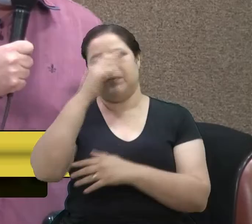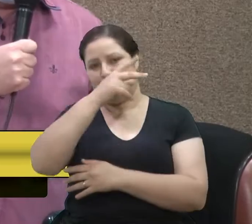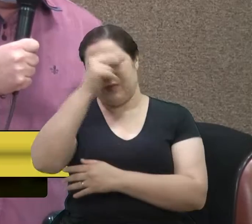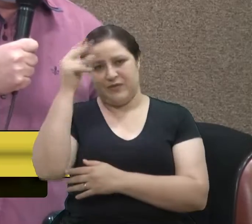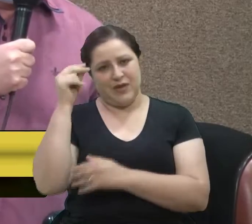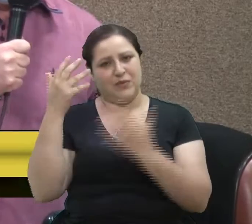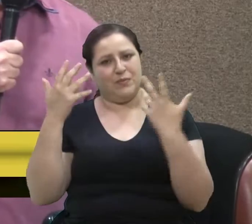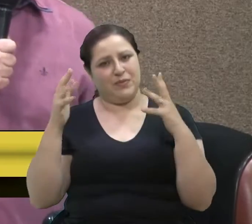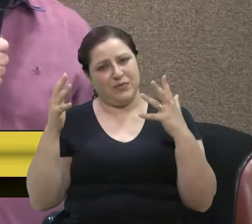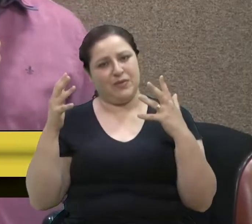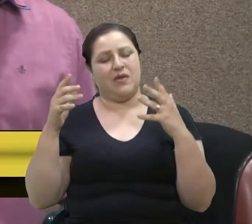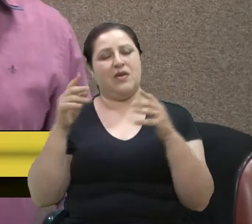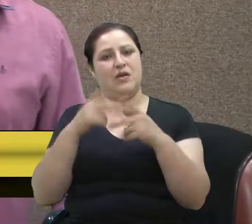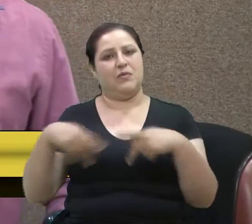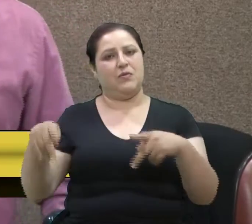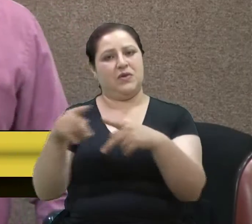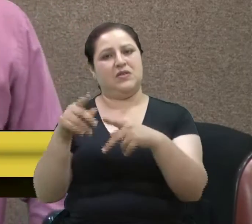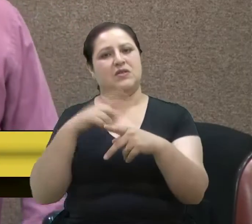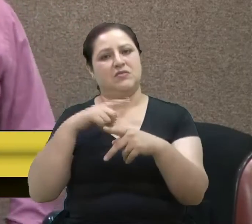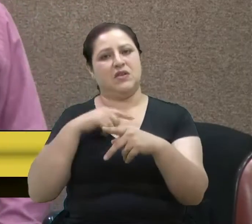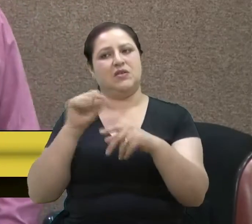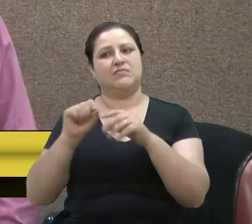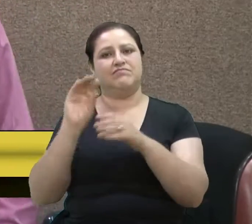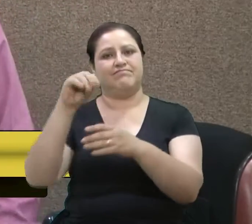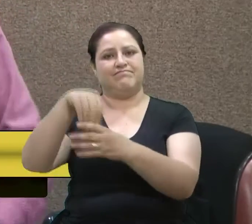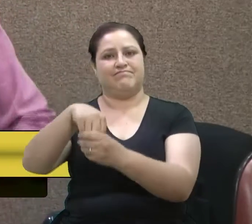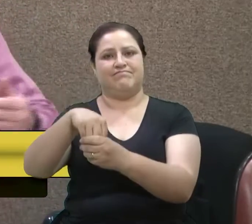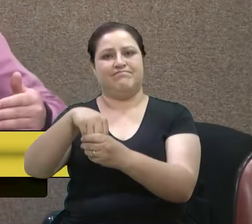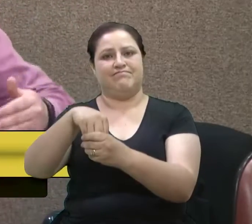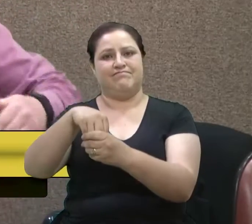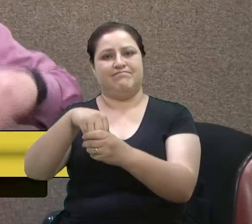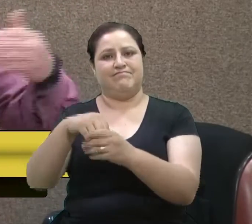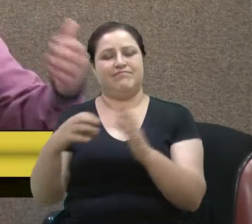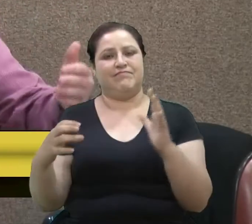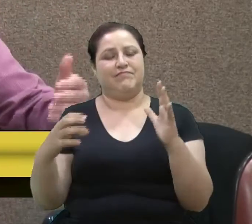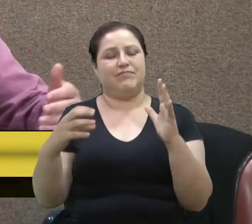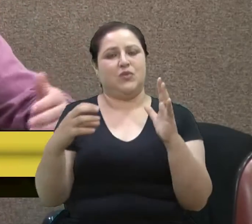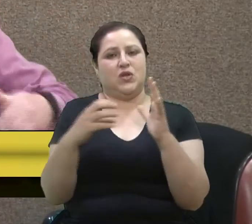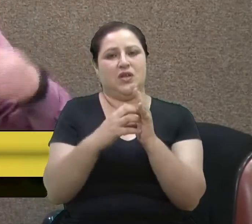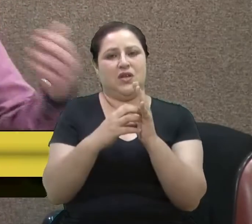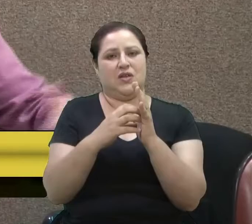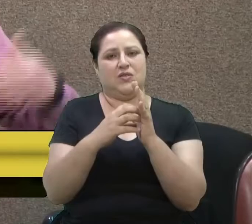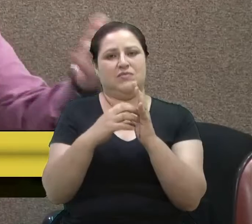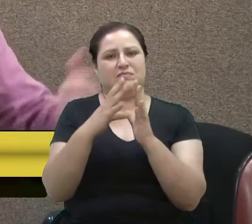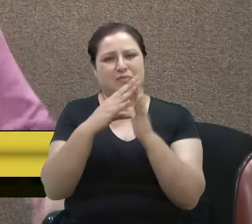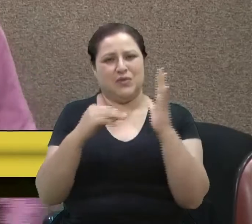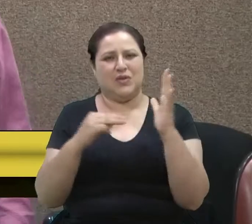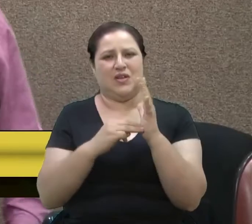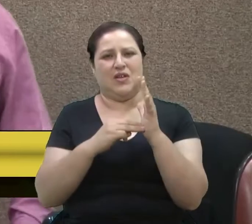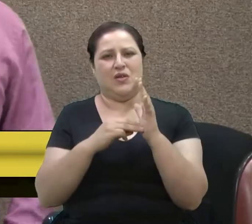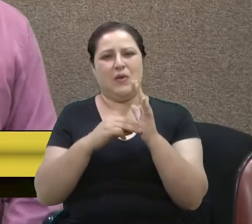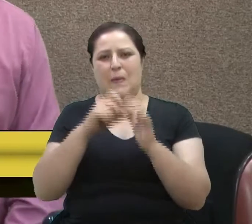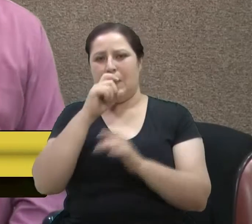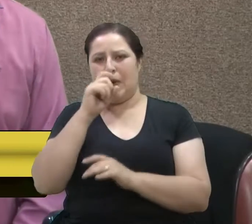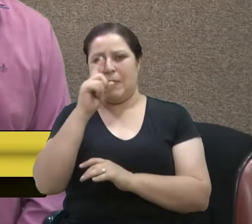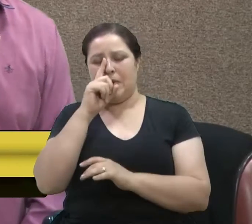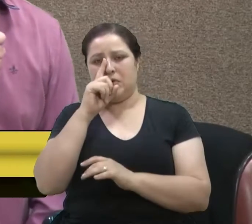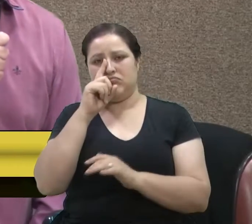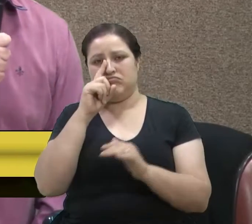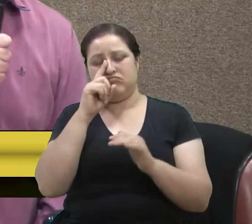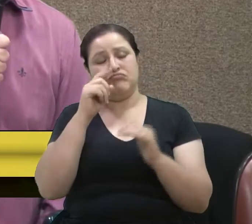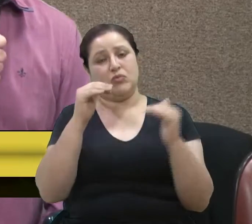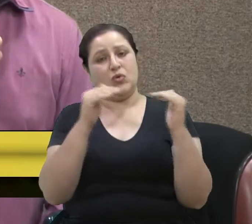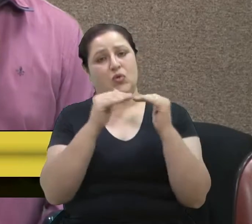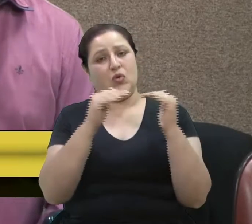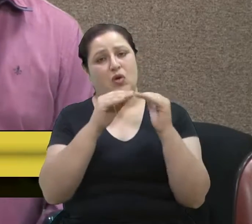justamente por se ter nessas escolas um formato em que os pais se identificam na educação dos seus